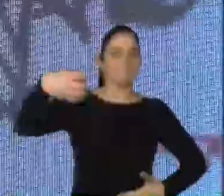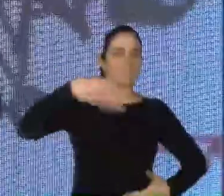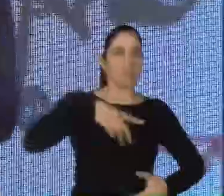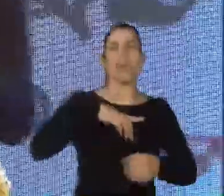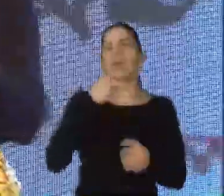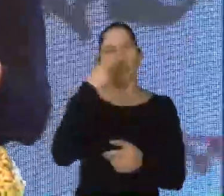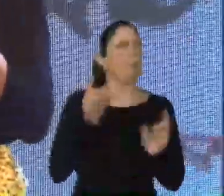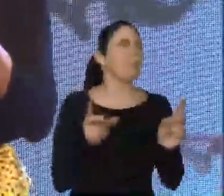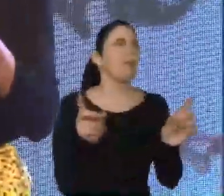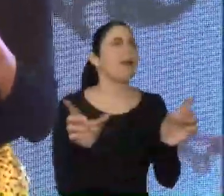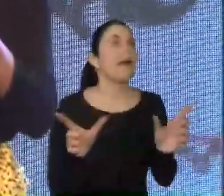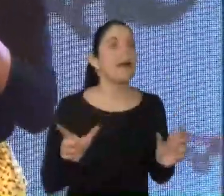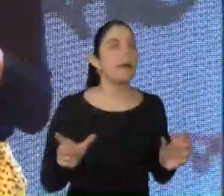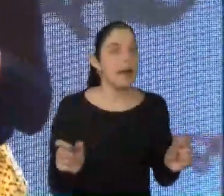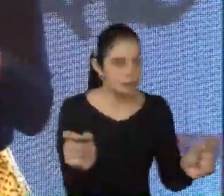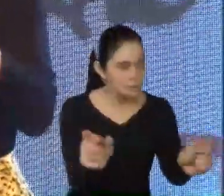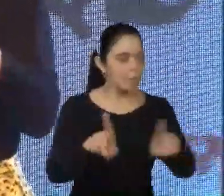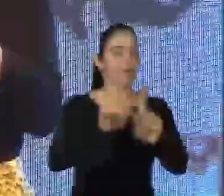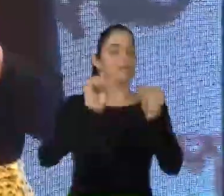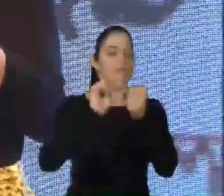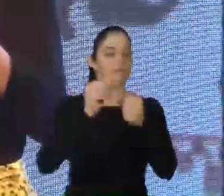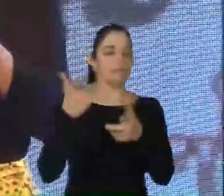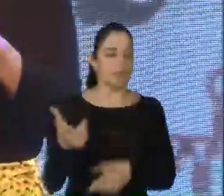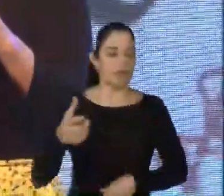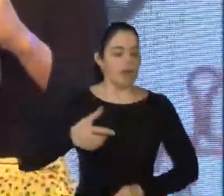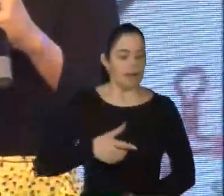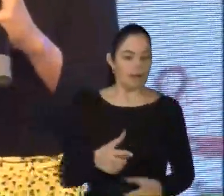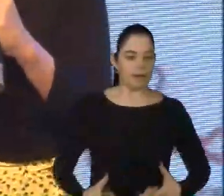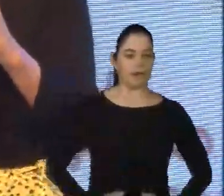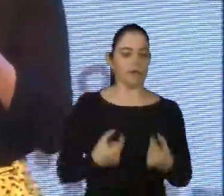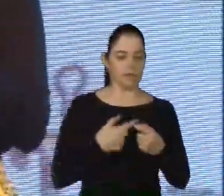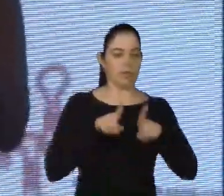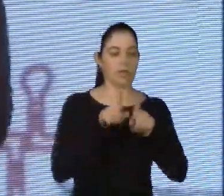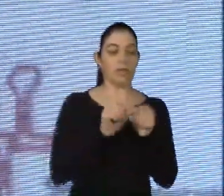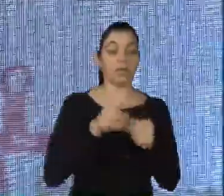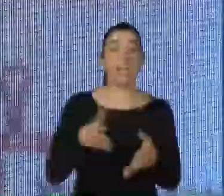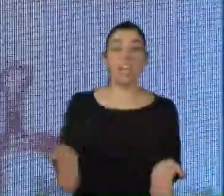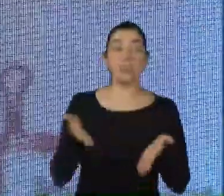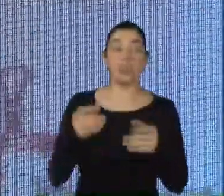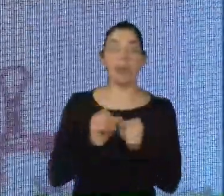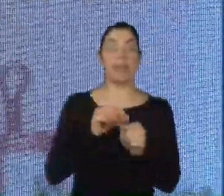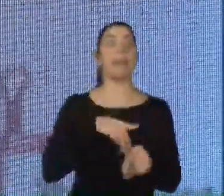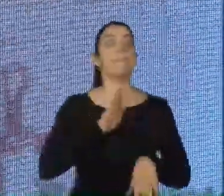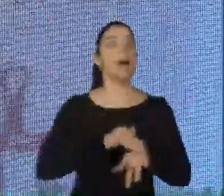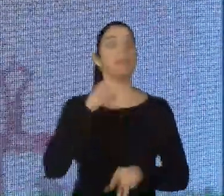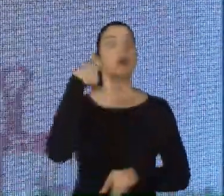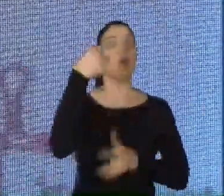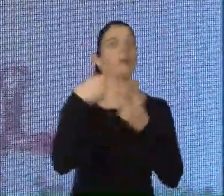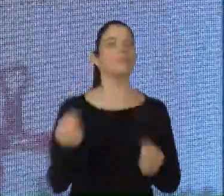câncer e assim por diante. E o mais importante, essa criança vai transmitir essa